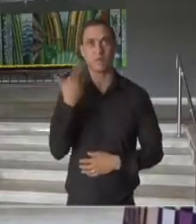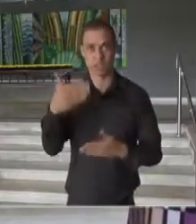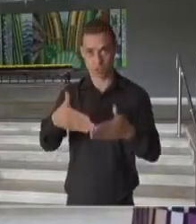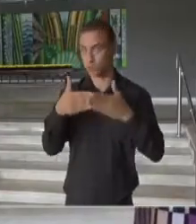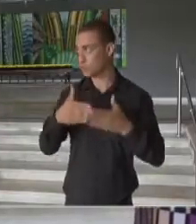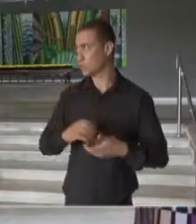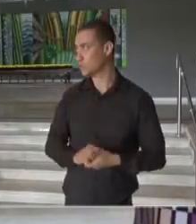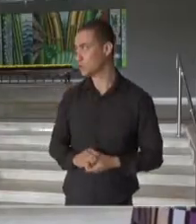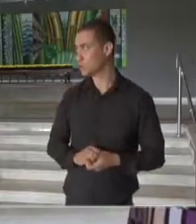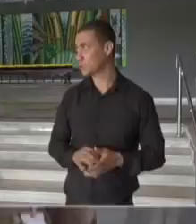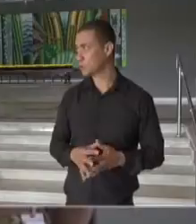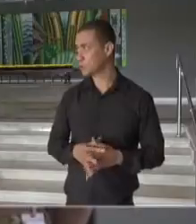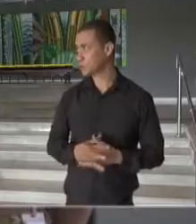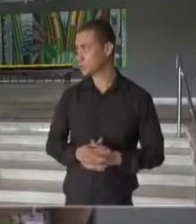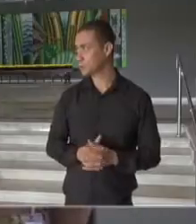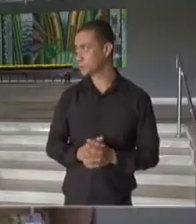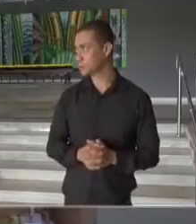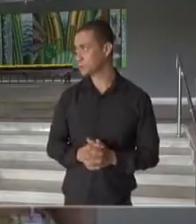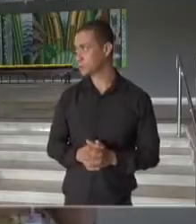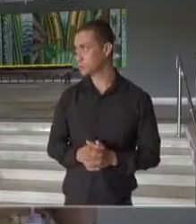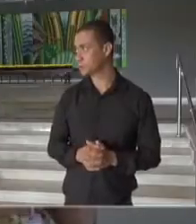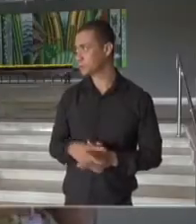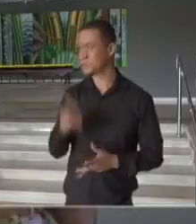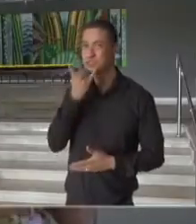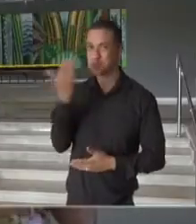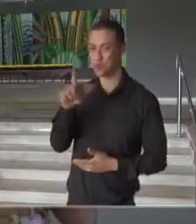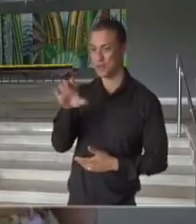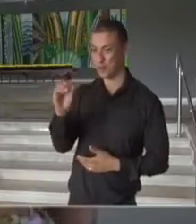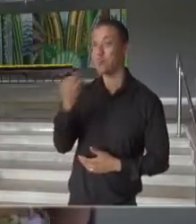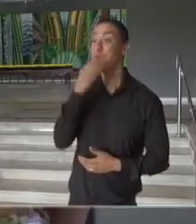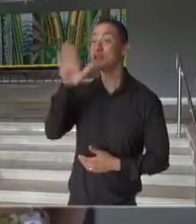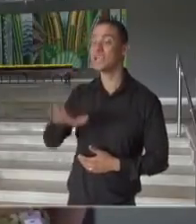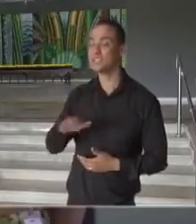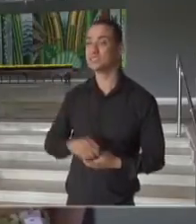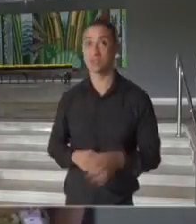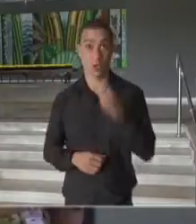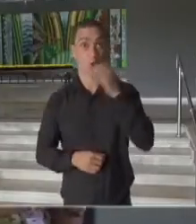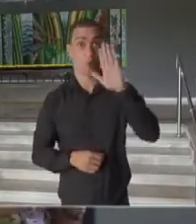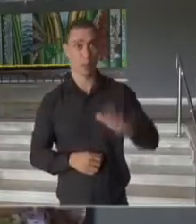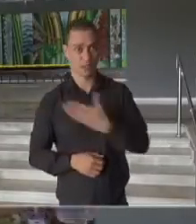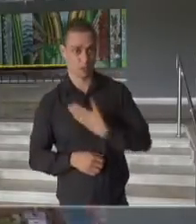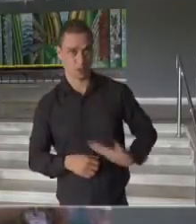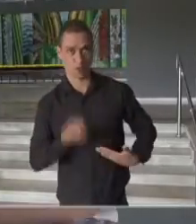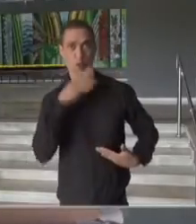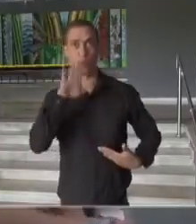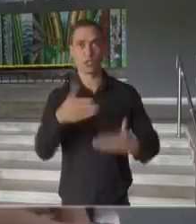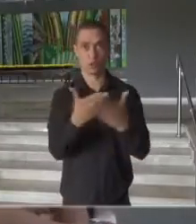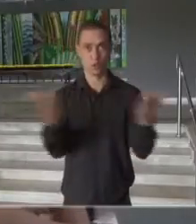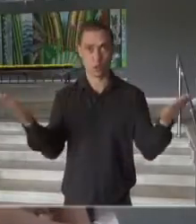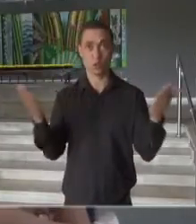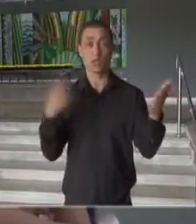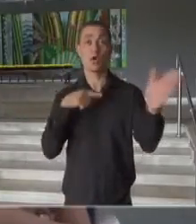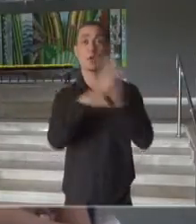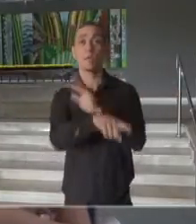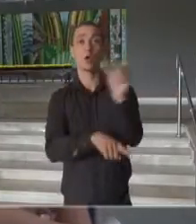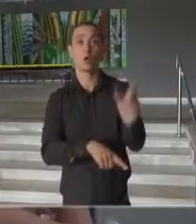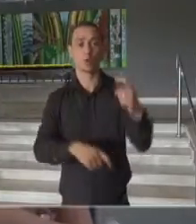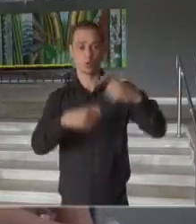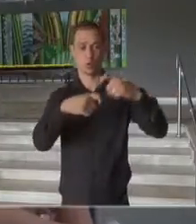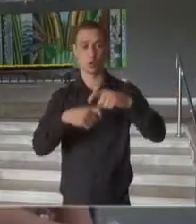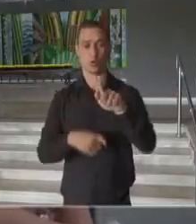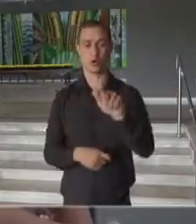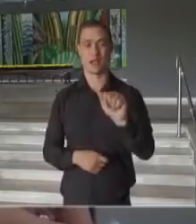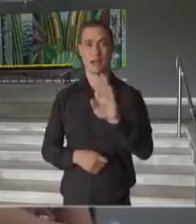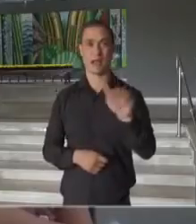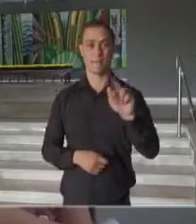Por favor. Obrigado. Desculpa, Léo. Boa tarde. Bem-vindo. Boa tarde, governador. Boa tarde a todos. Minha pergunta é ao doutor Gio, o Gabar também